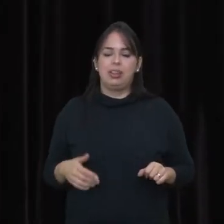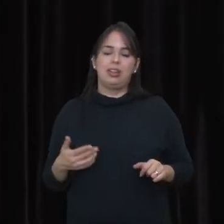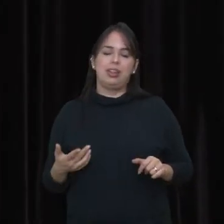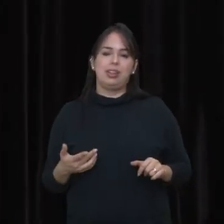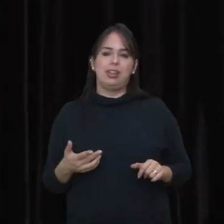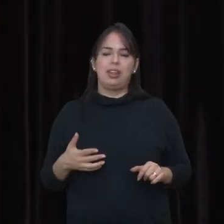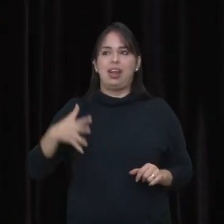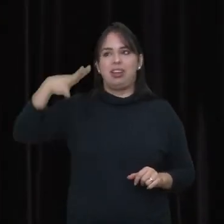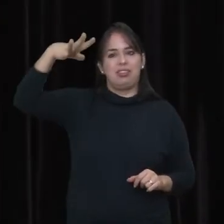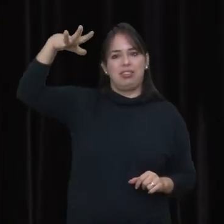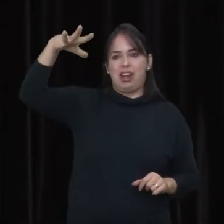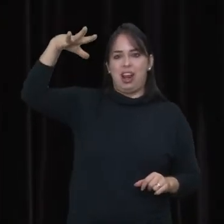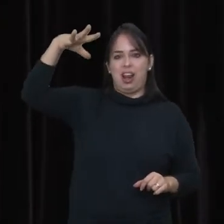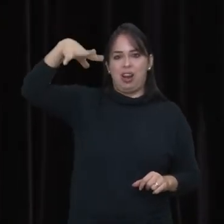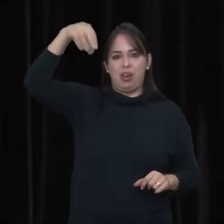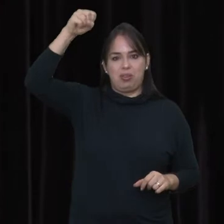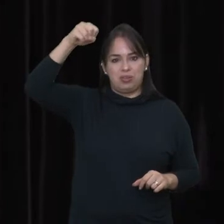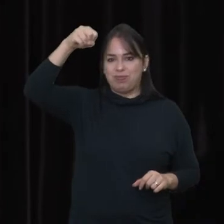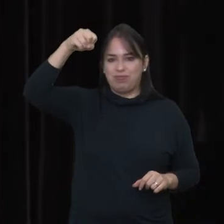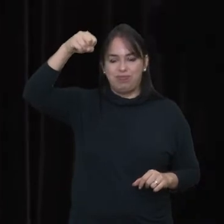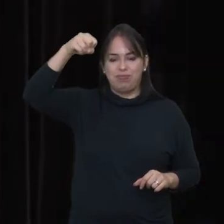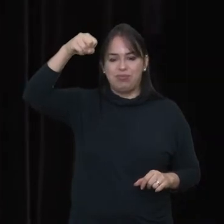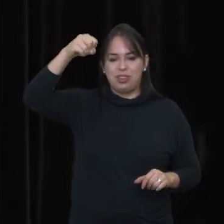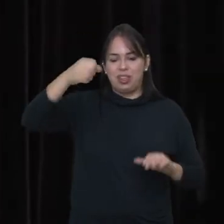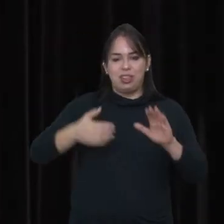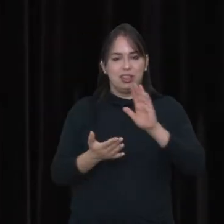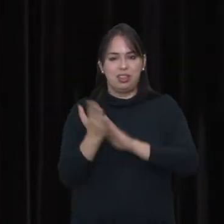Eu apaguei a luz Ai,